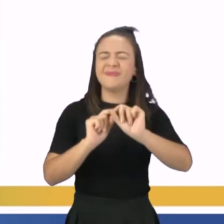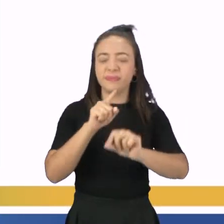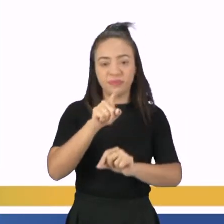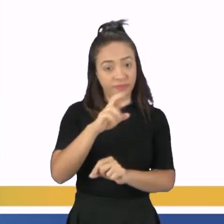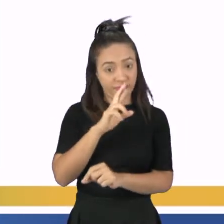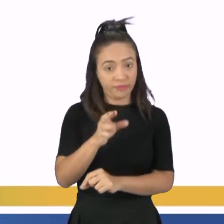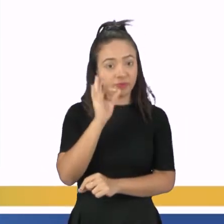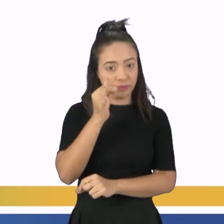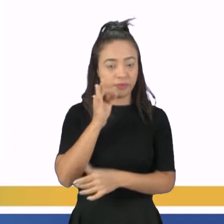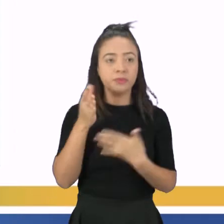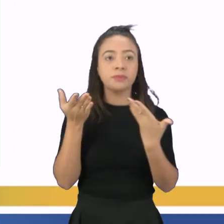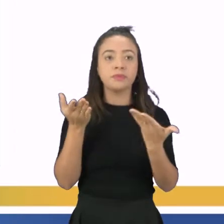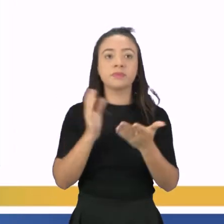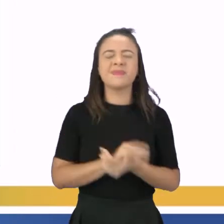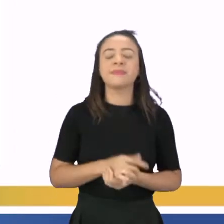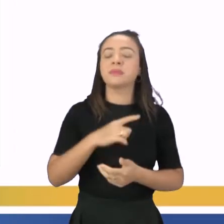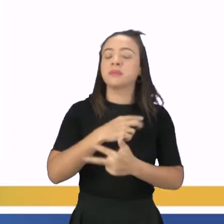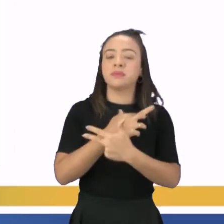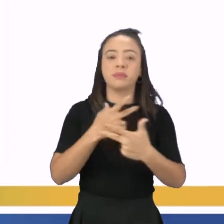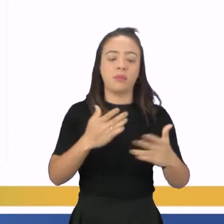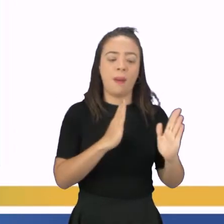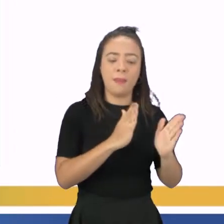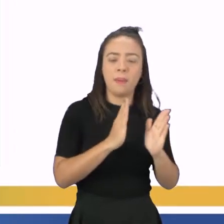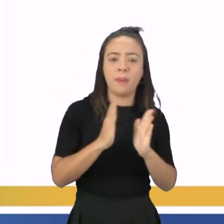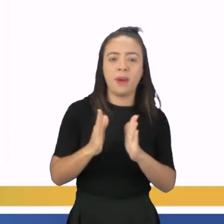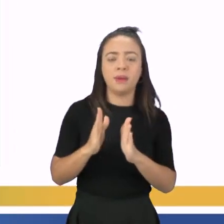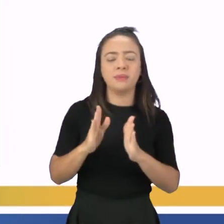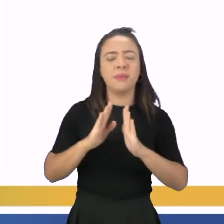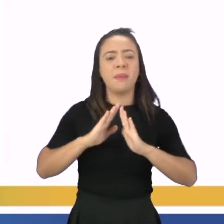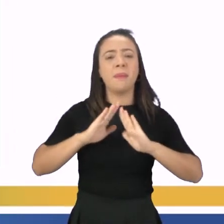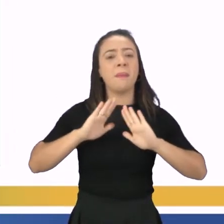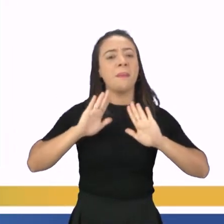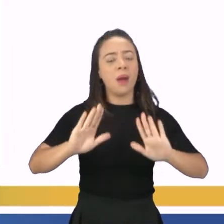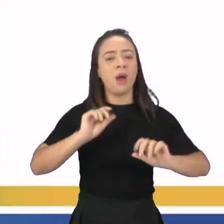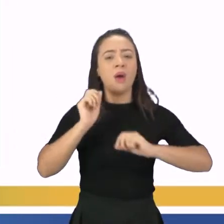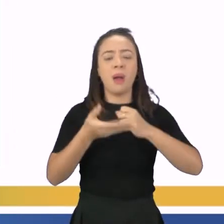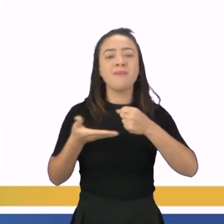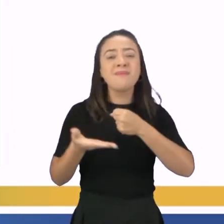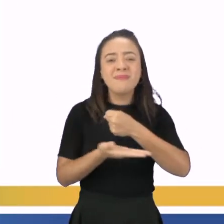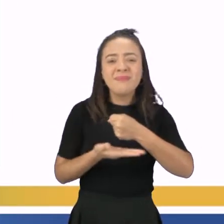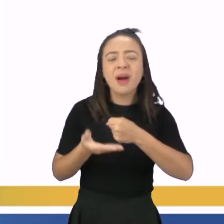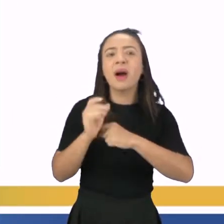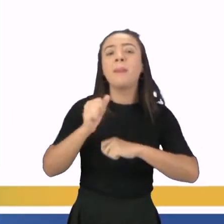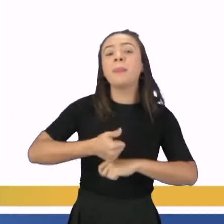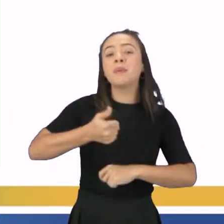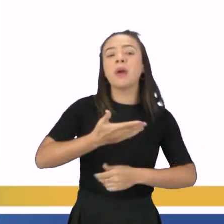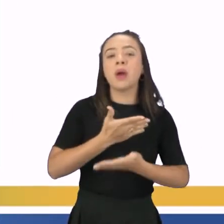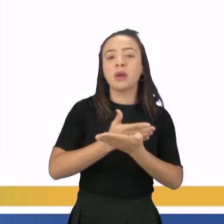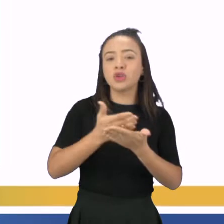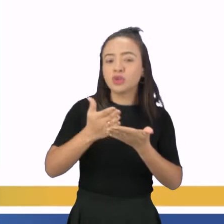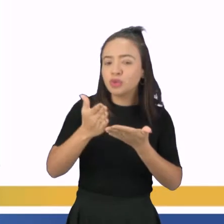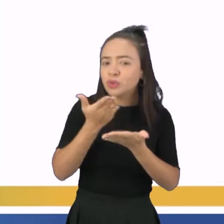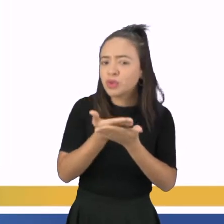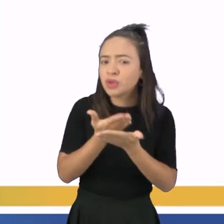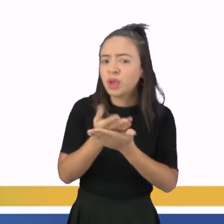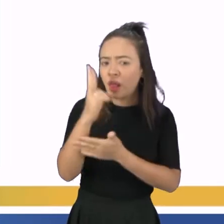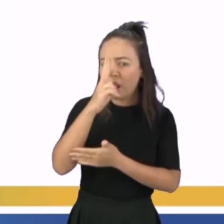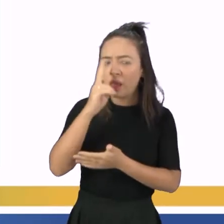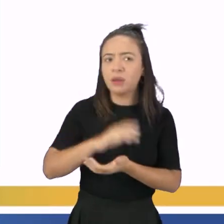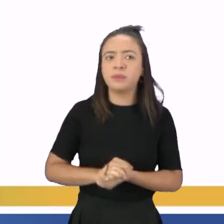falar qual é essa divisão mais básica. Existem várias divisões, mas qual é aquela mais básica, a primeira que nós começamos a trabalhar? Lembra lá da aulinha?